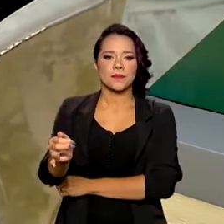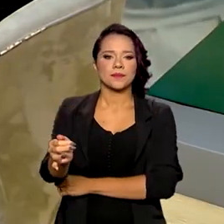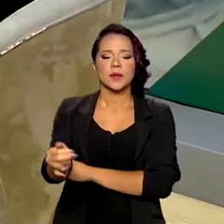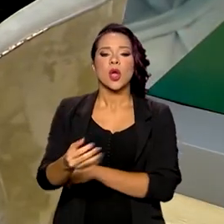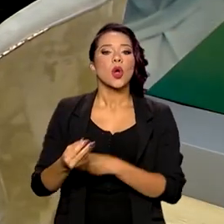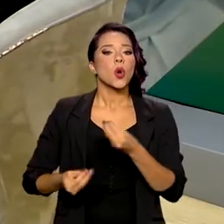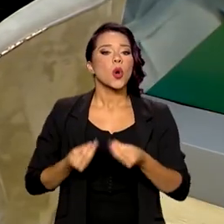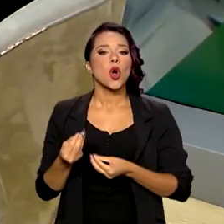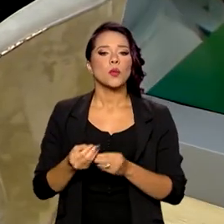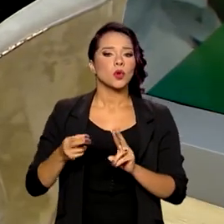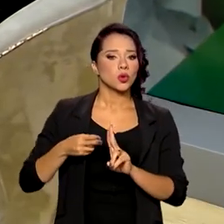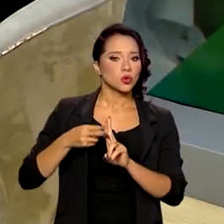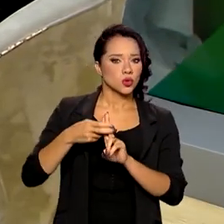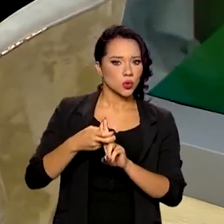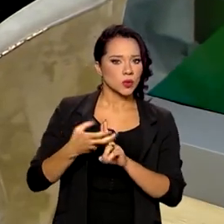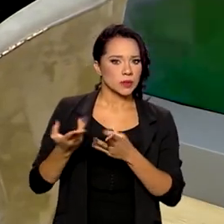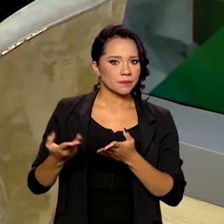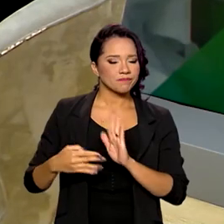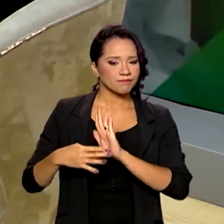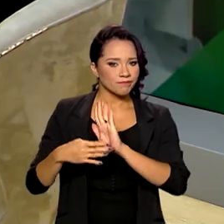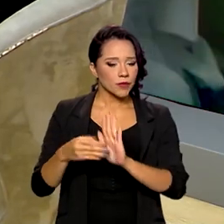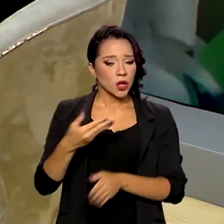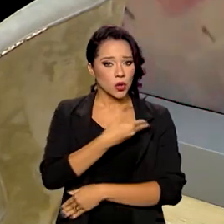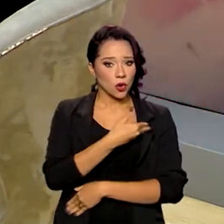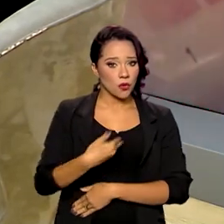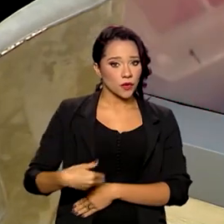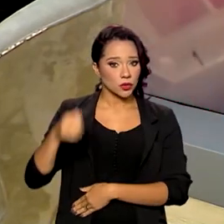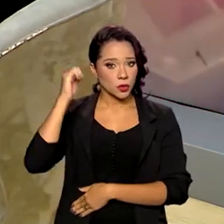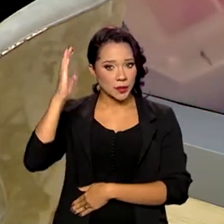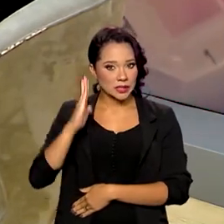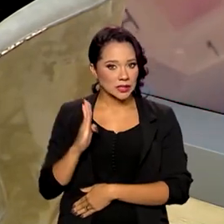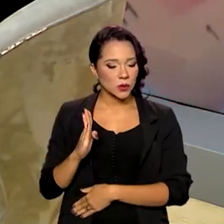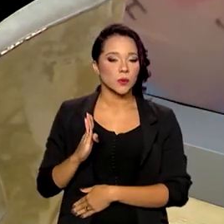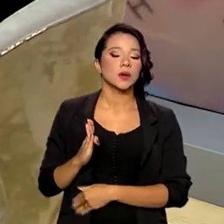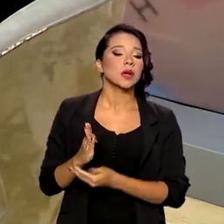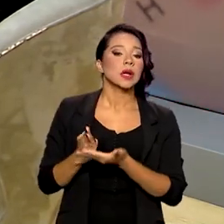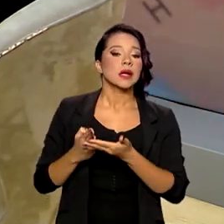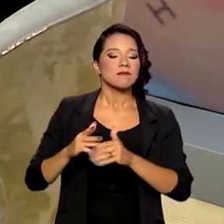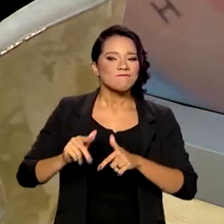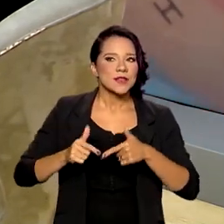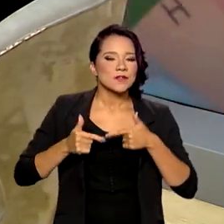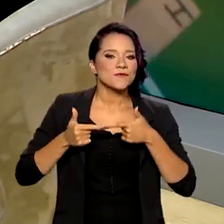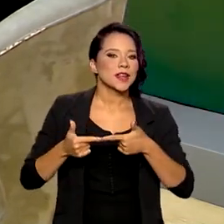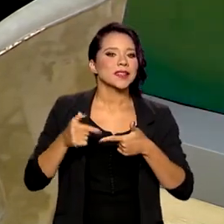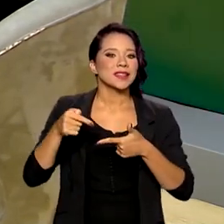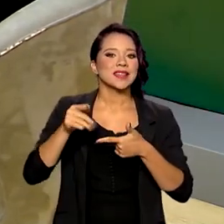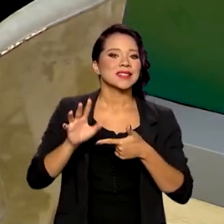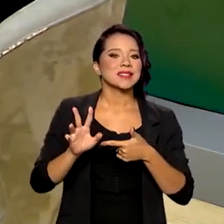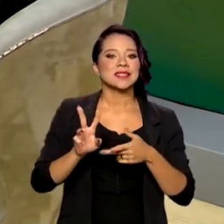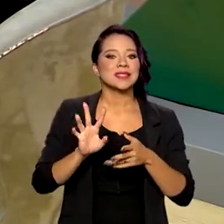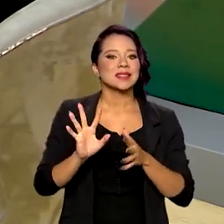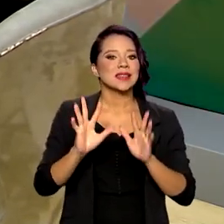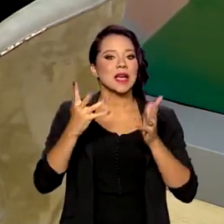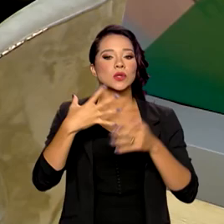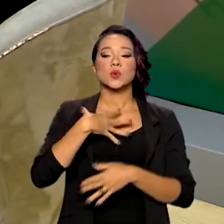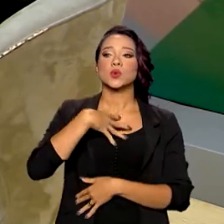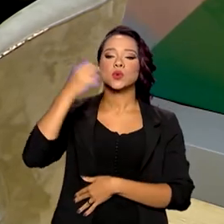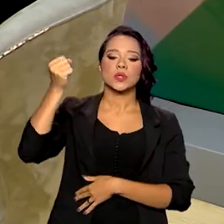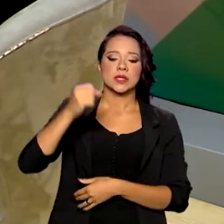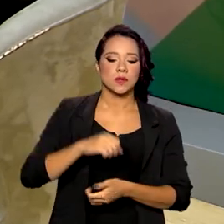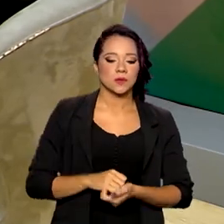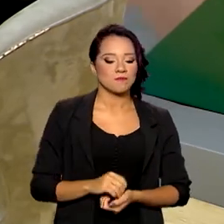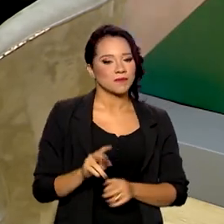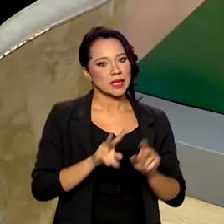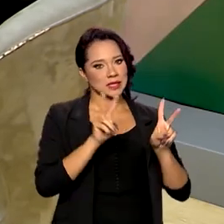Como é que o sistema único de saúde e o governo brasileiro, o Brasil, enfrenta essa questão do suicídio, ministro?